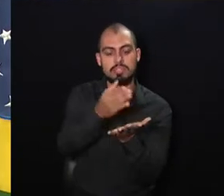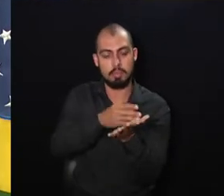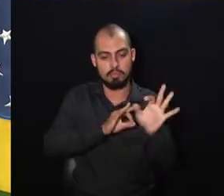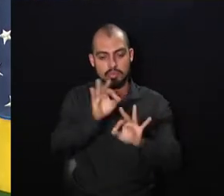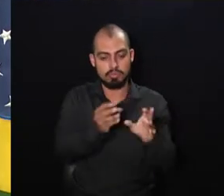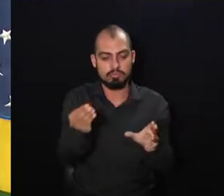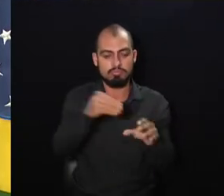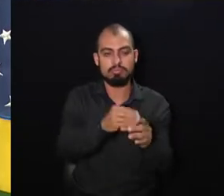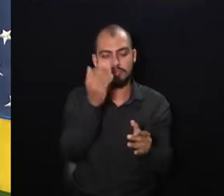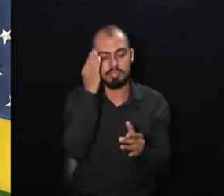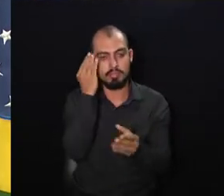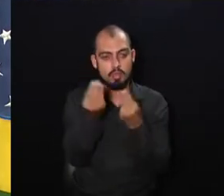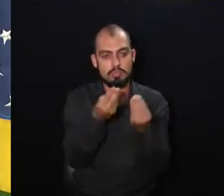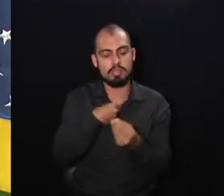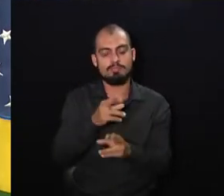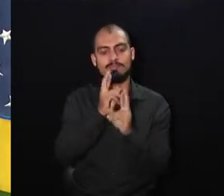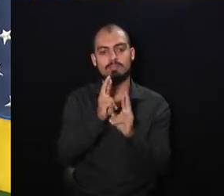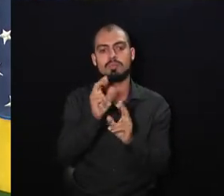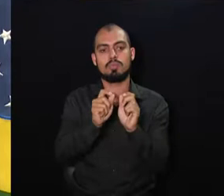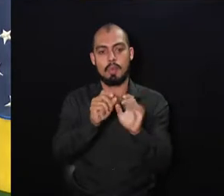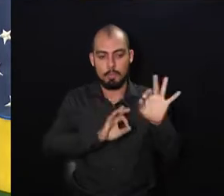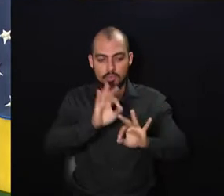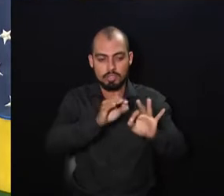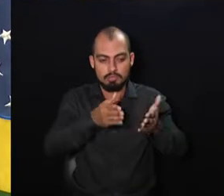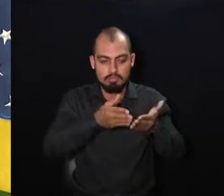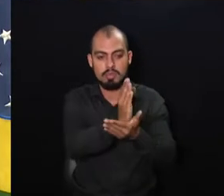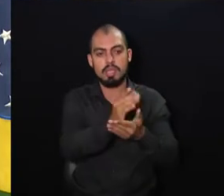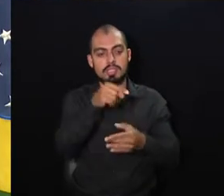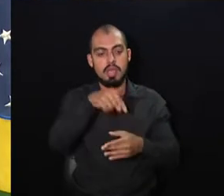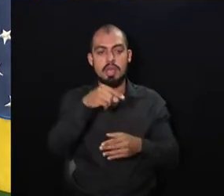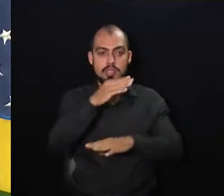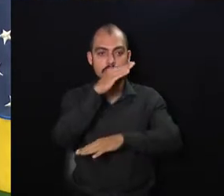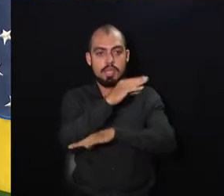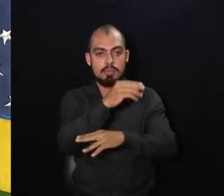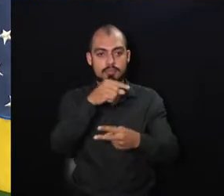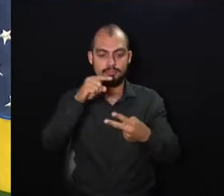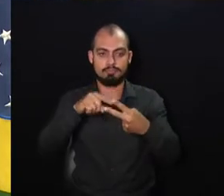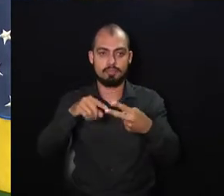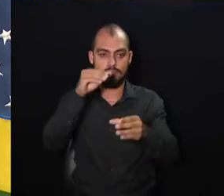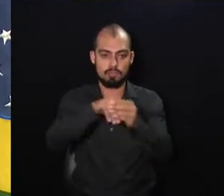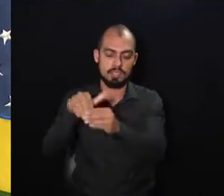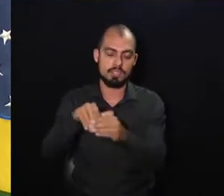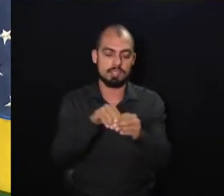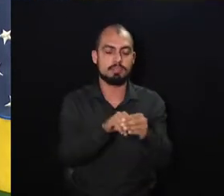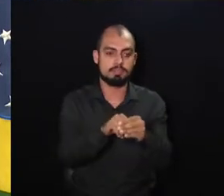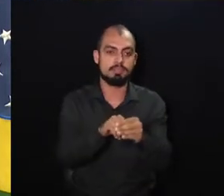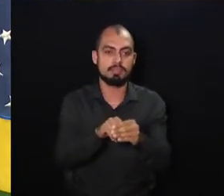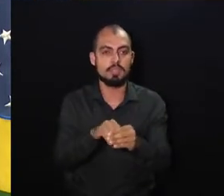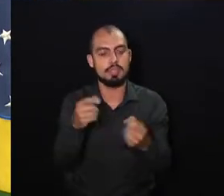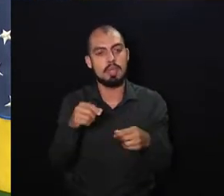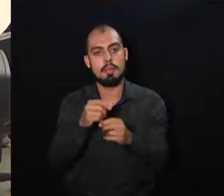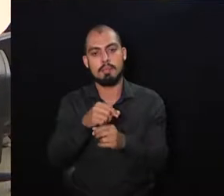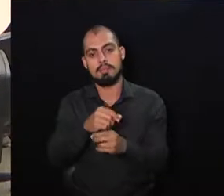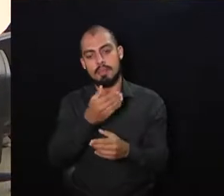projetos de leis. E eu espero que esse projeto seja aprovado aqui no plenário, nas duas votações, consequentemente seja sancionado